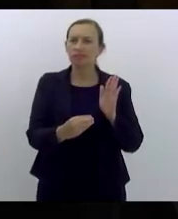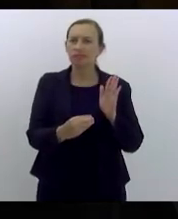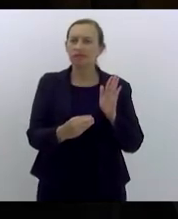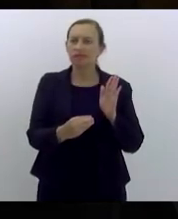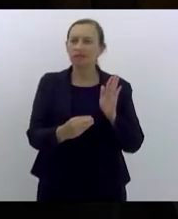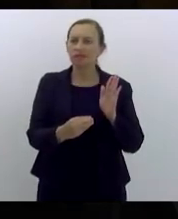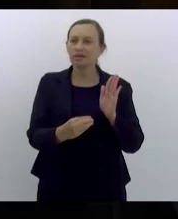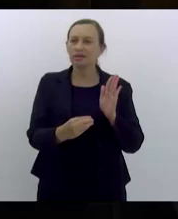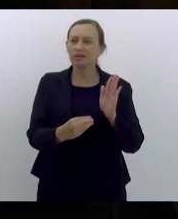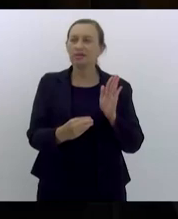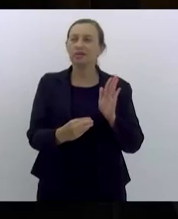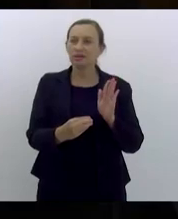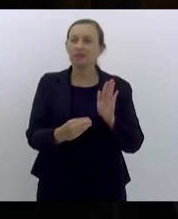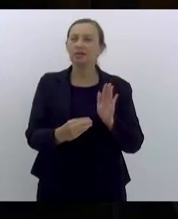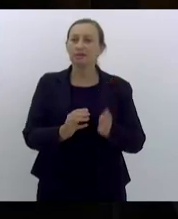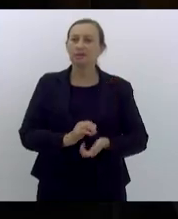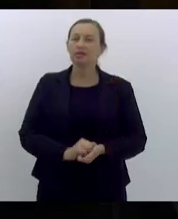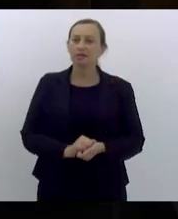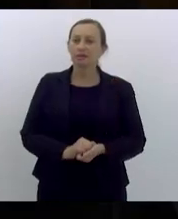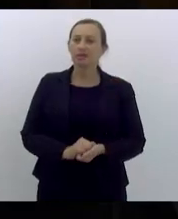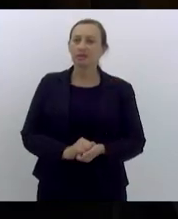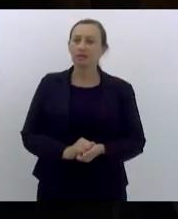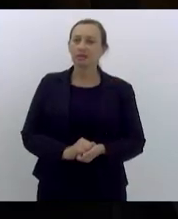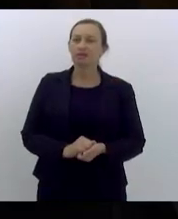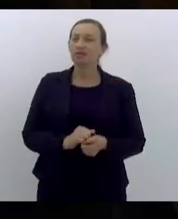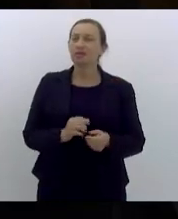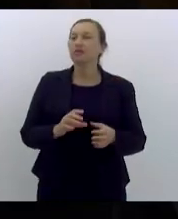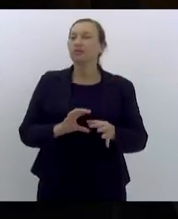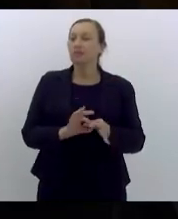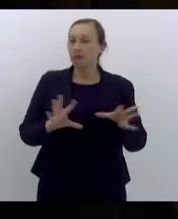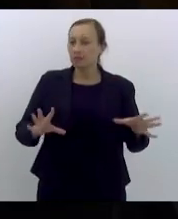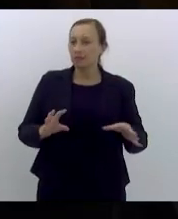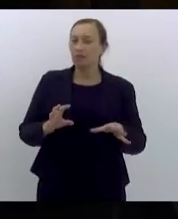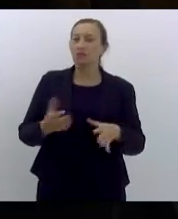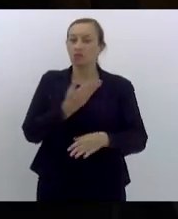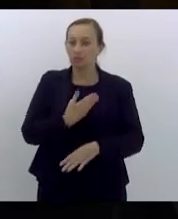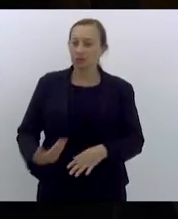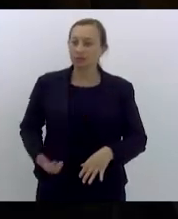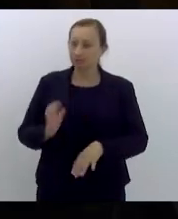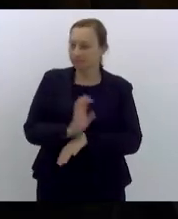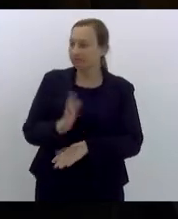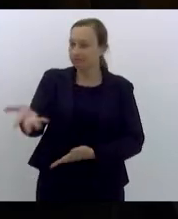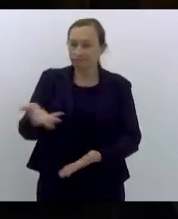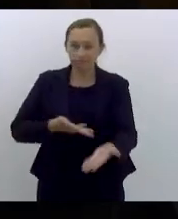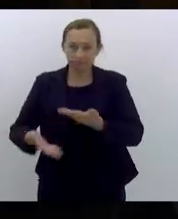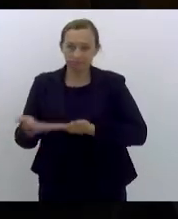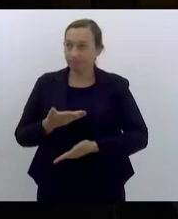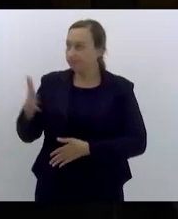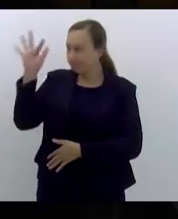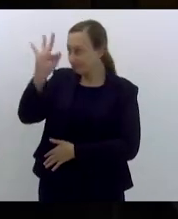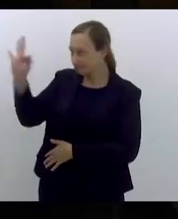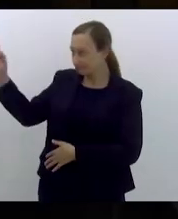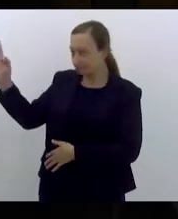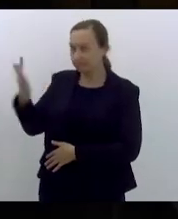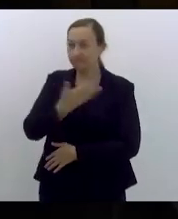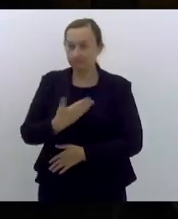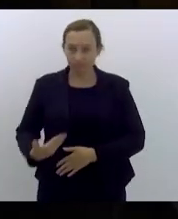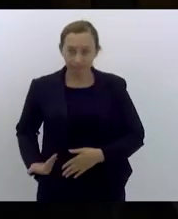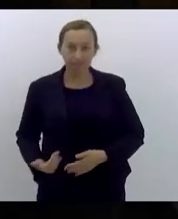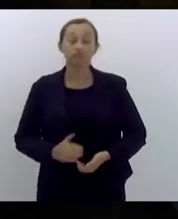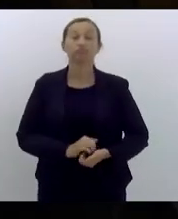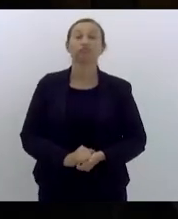é um projeto de lei que permite com que o governo do estado firme parceria com o governo federal e os organismos da União